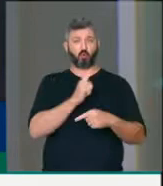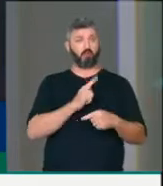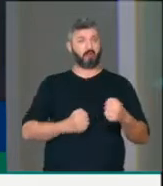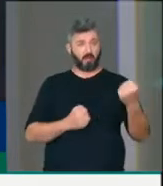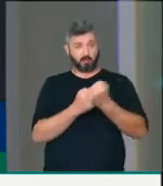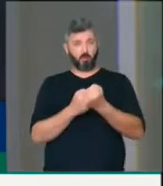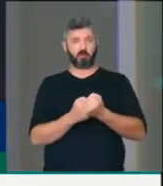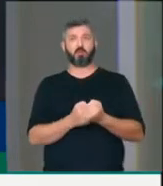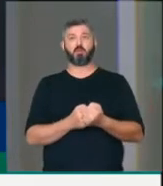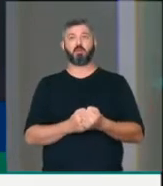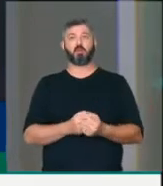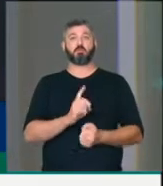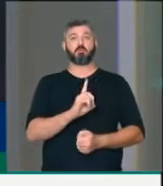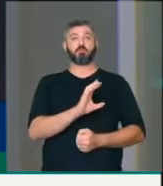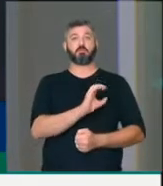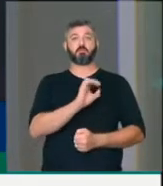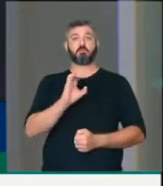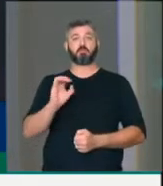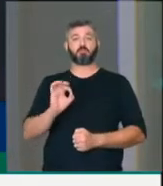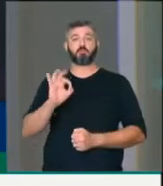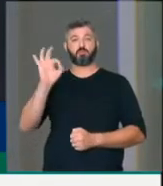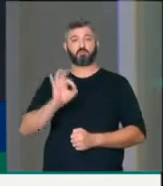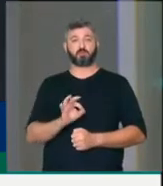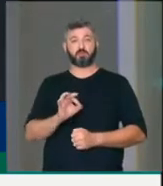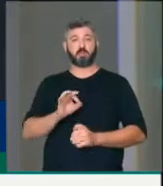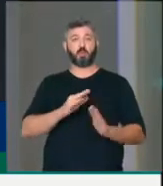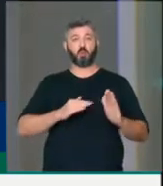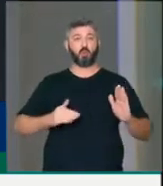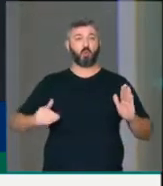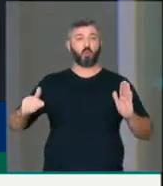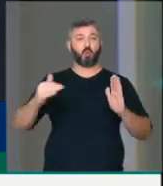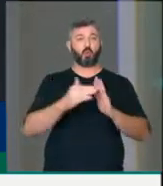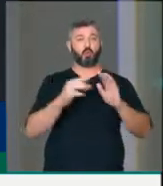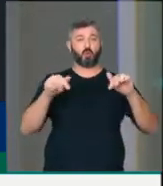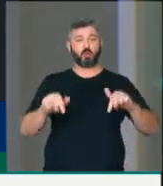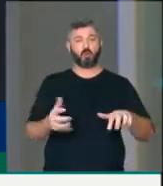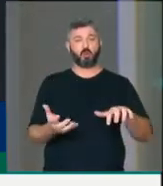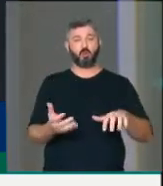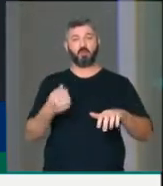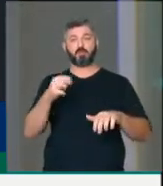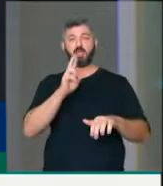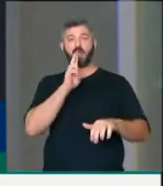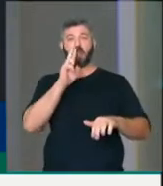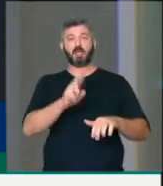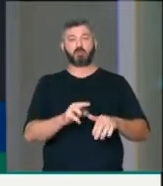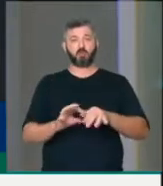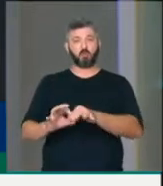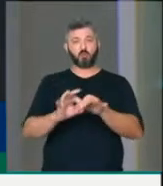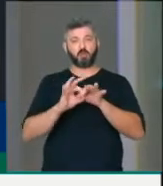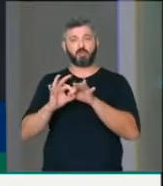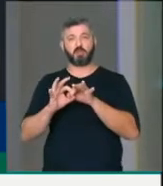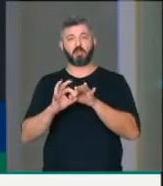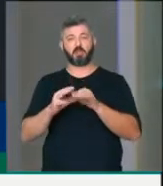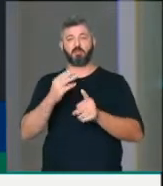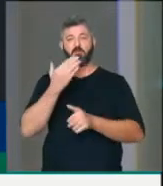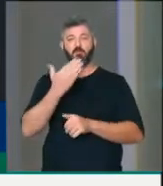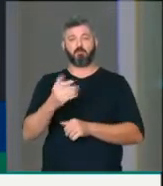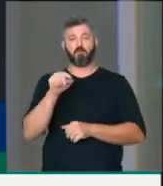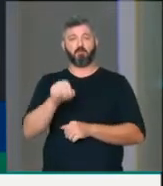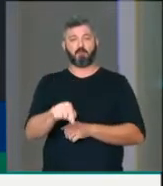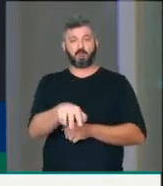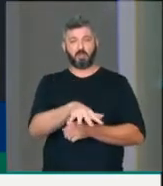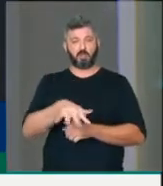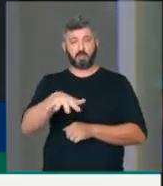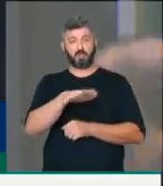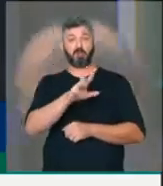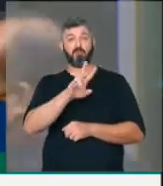É uma unanimidade que o Parlamento precisa dar a mão a esse setor, que vai